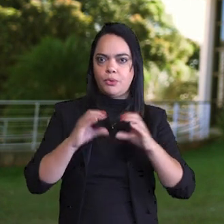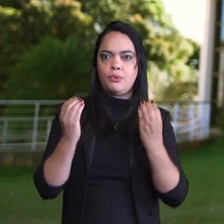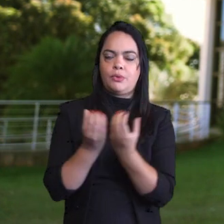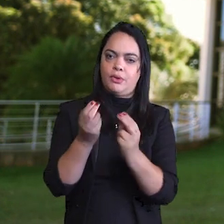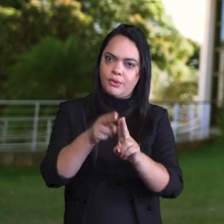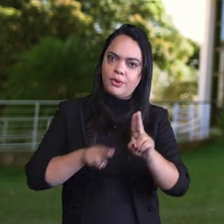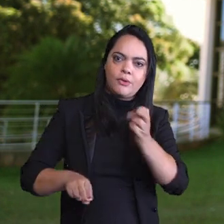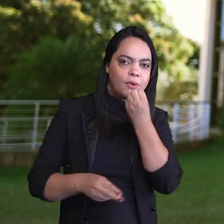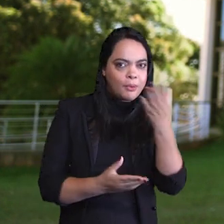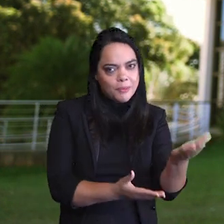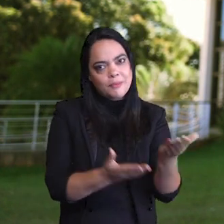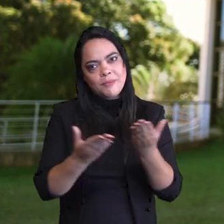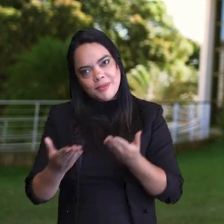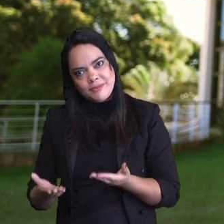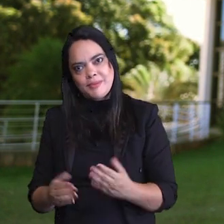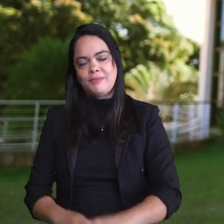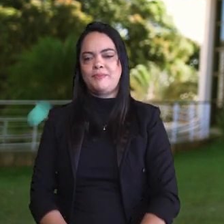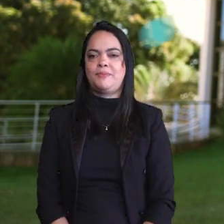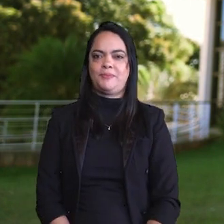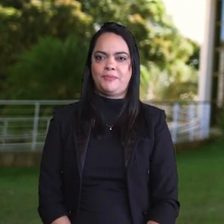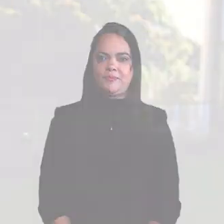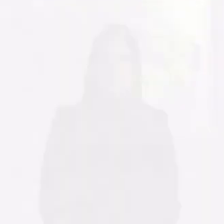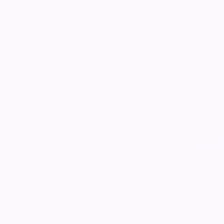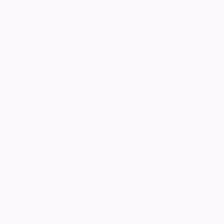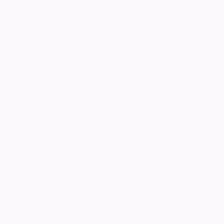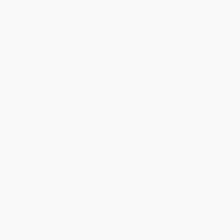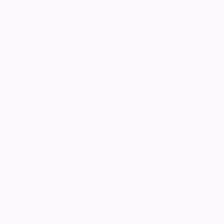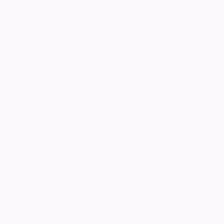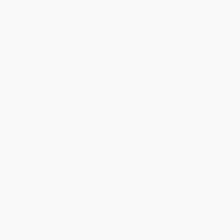universitária. Bem-vindas, bem-vindos!